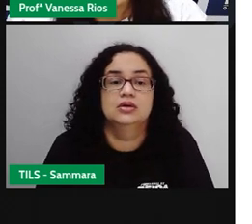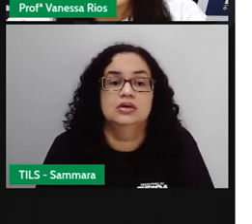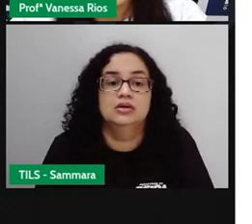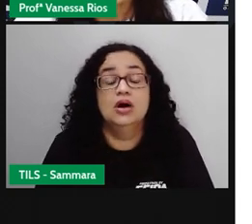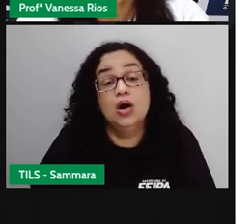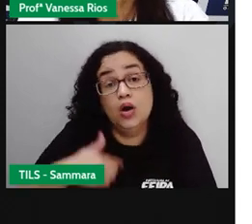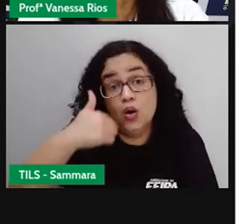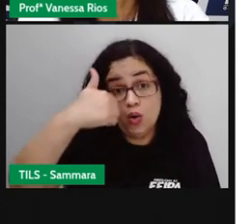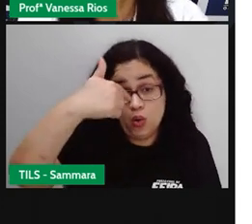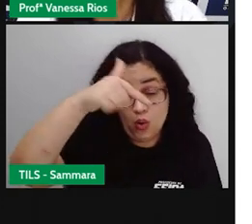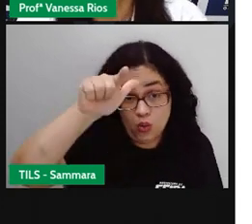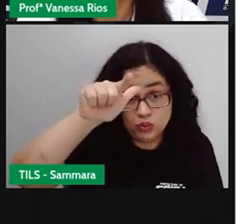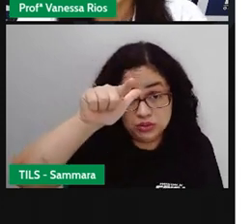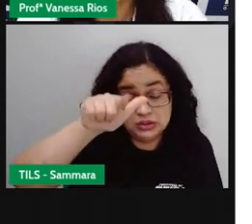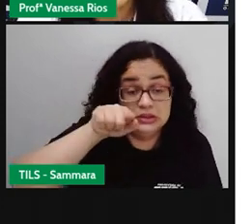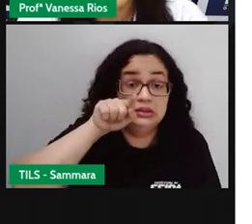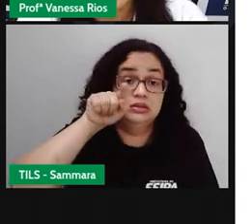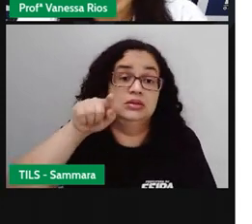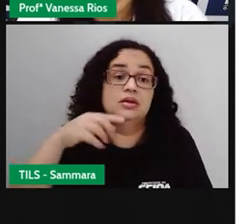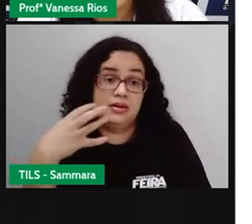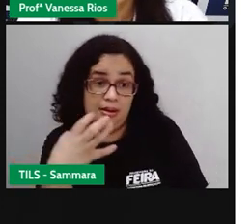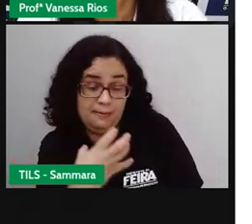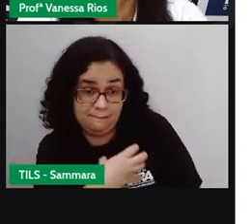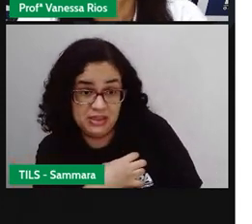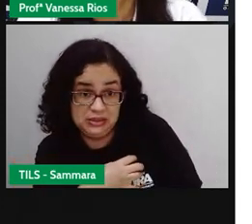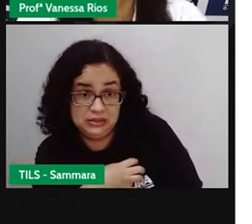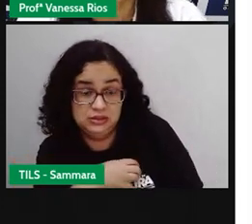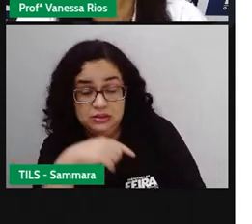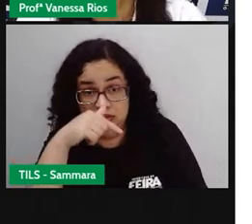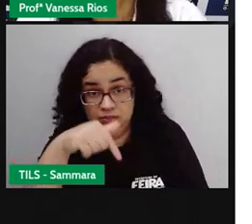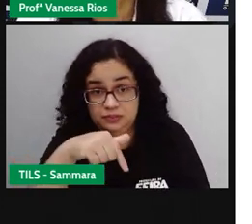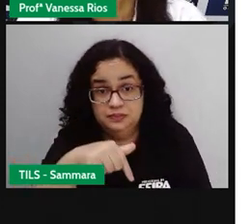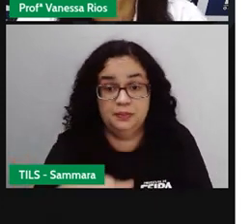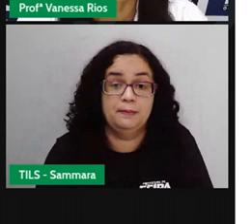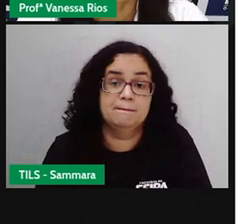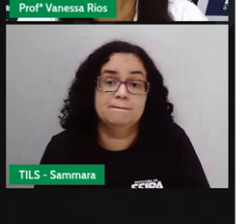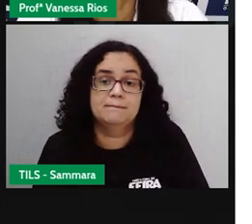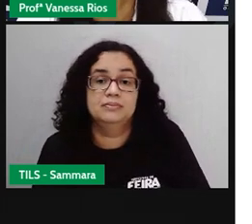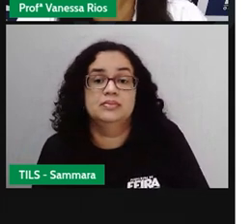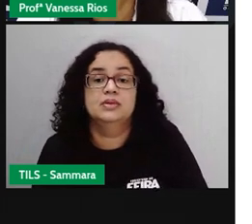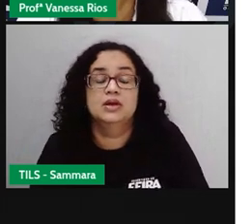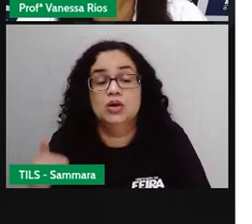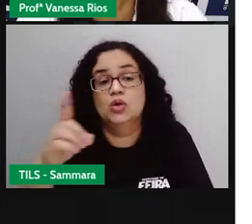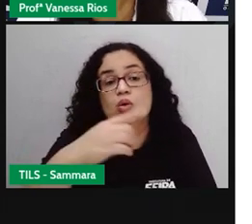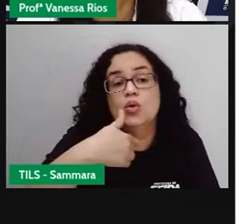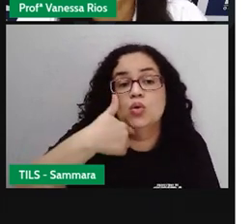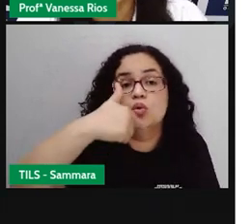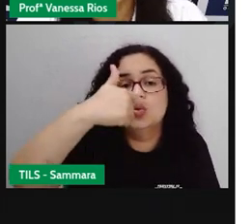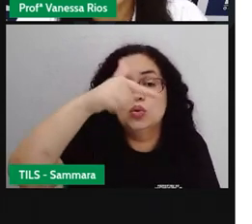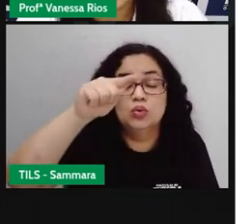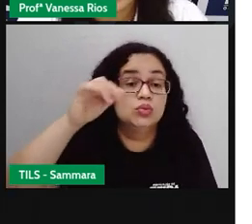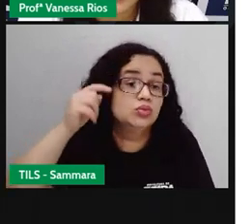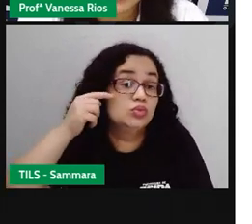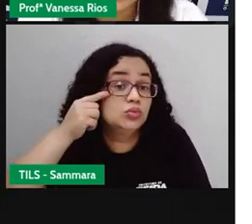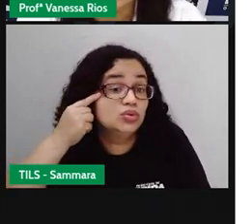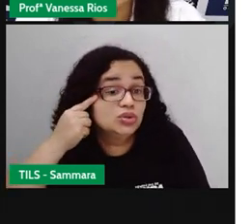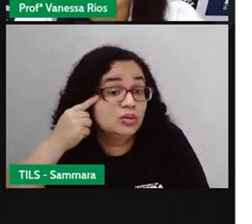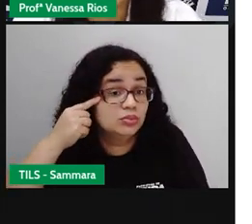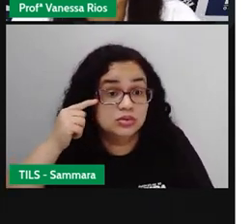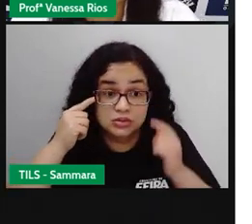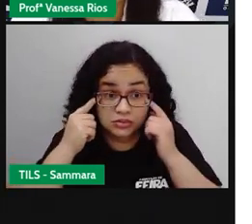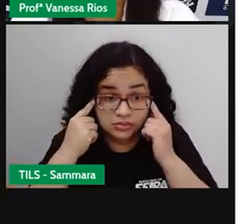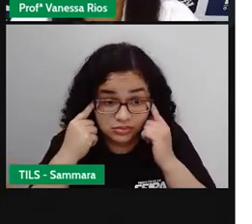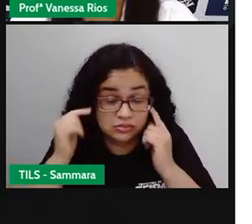E aí a gente observa que a Bahia, principalmente, recebeu muito os japoneses,